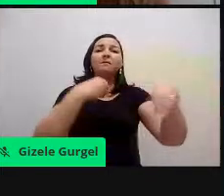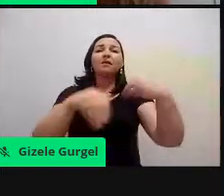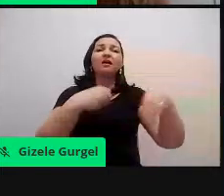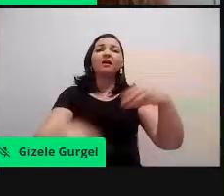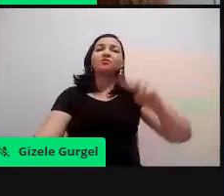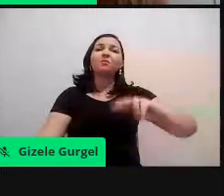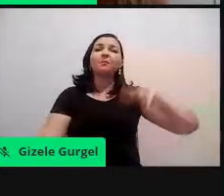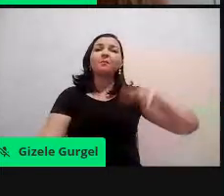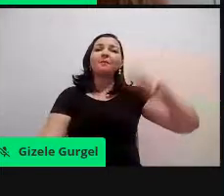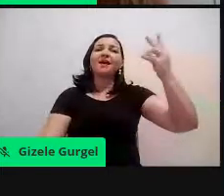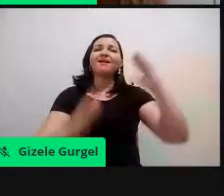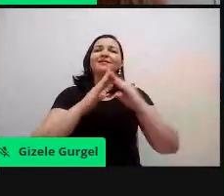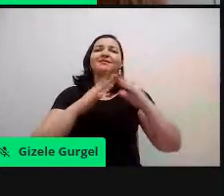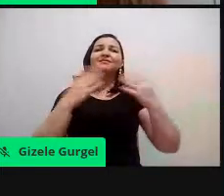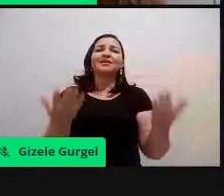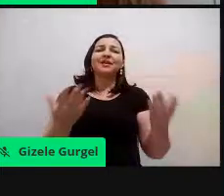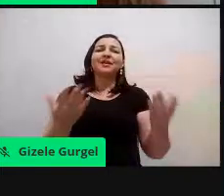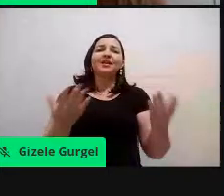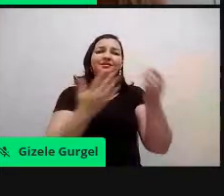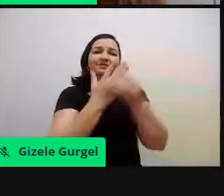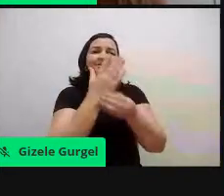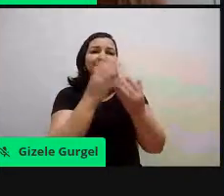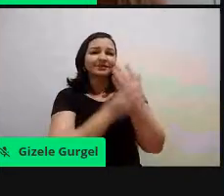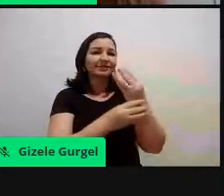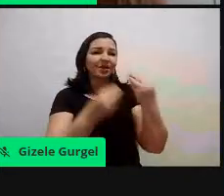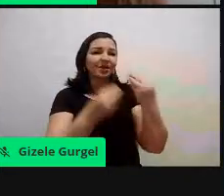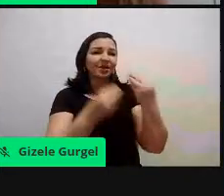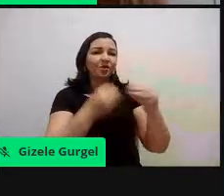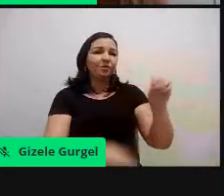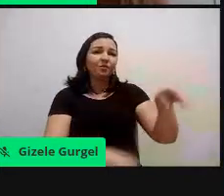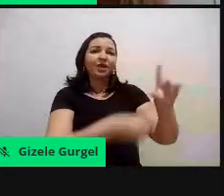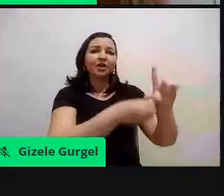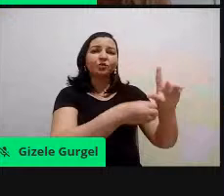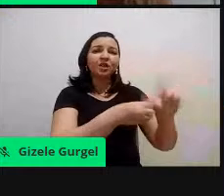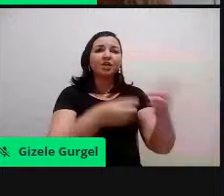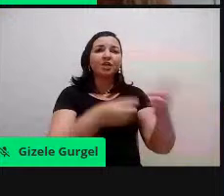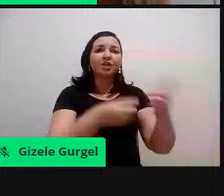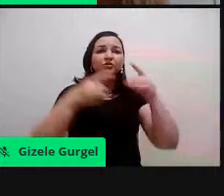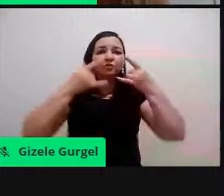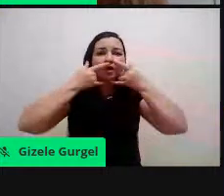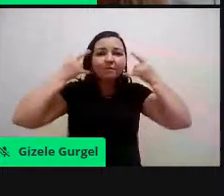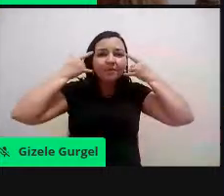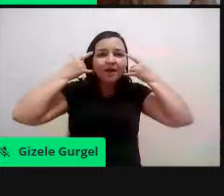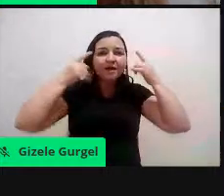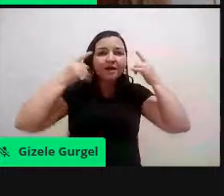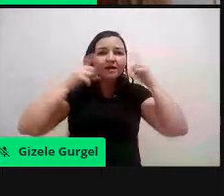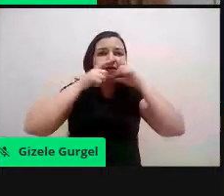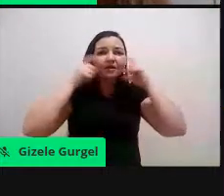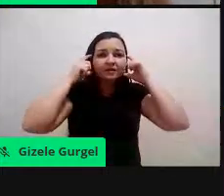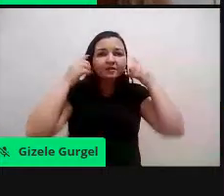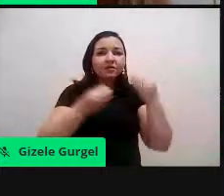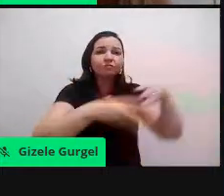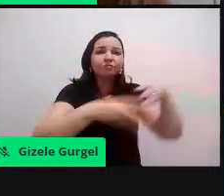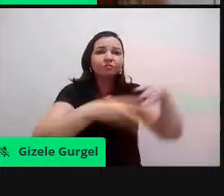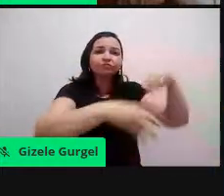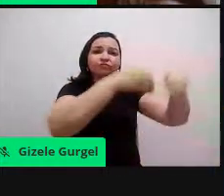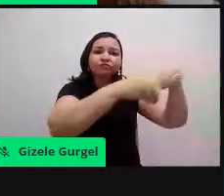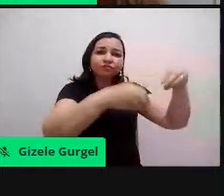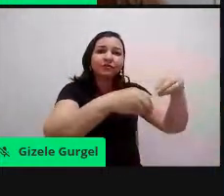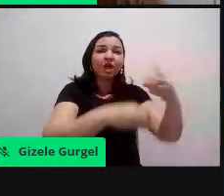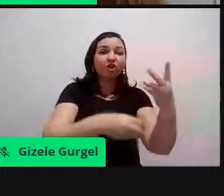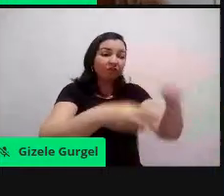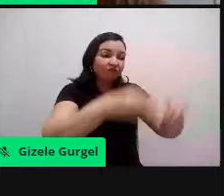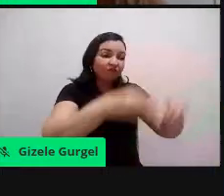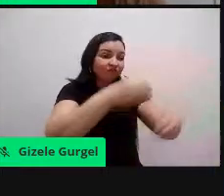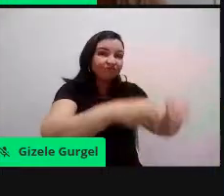quando descartar a luva, né, as orientações, quando descartar a máscara, né, coloque num saco plástico, coloque um não, coloque dois, tudo que